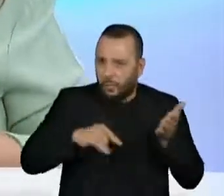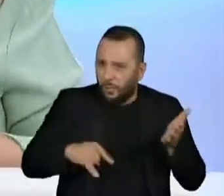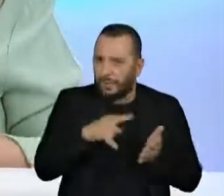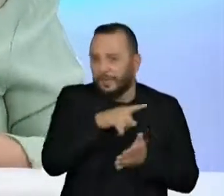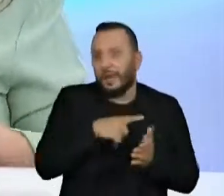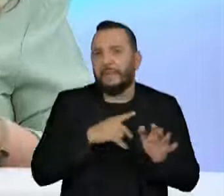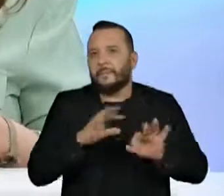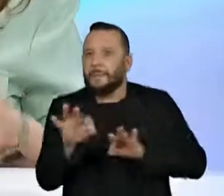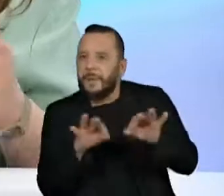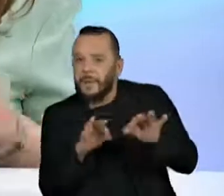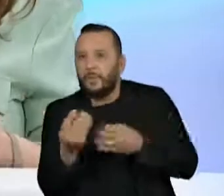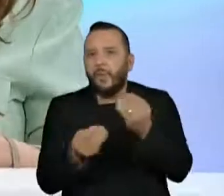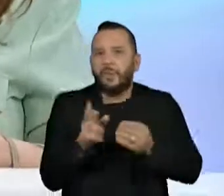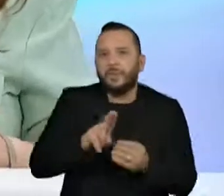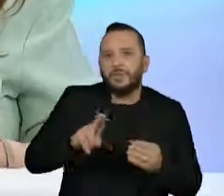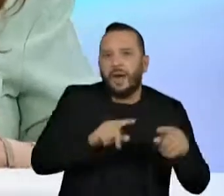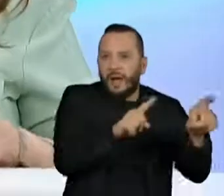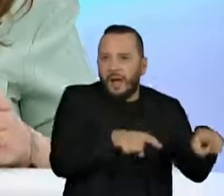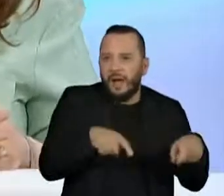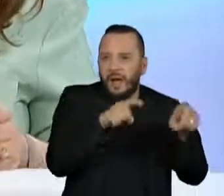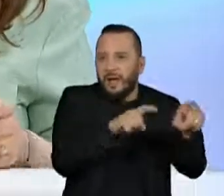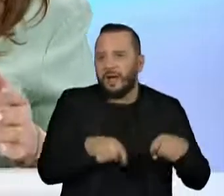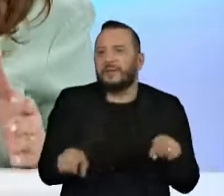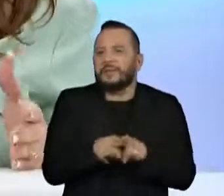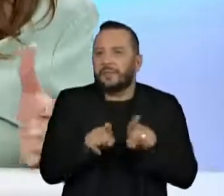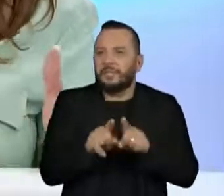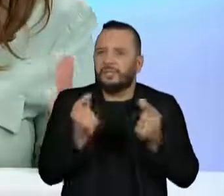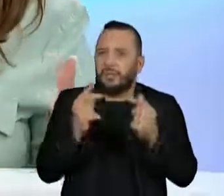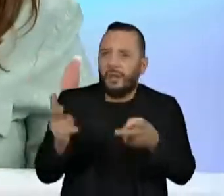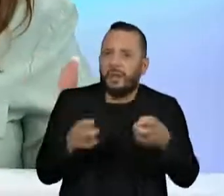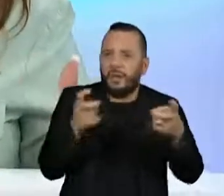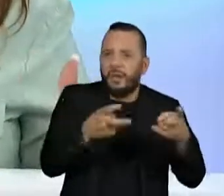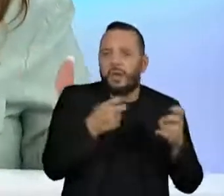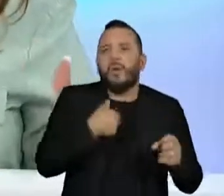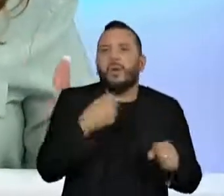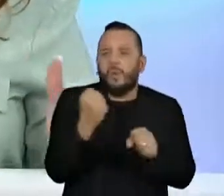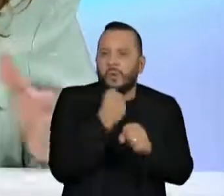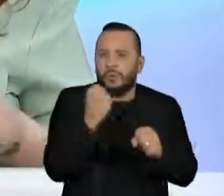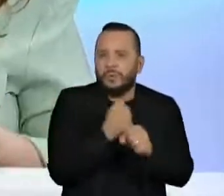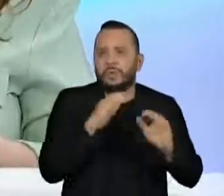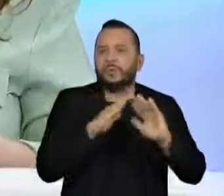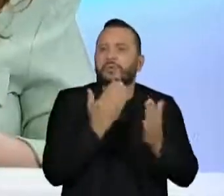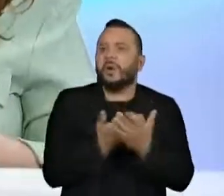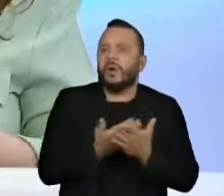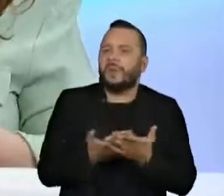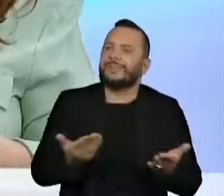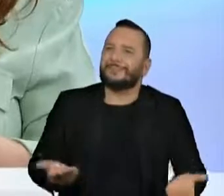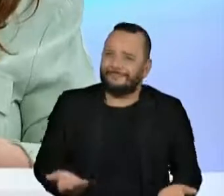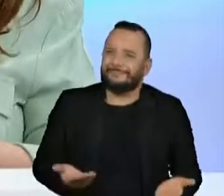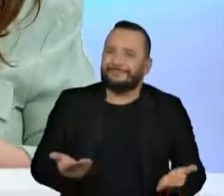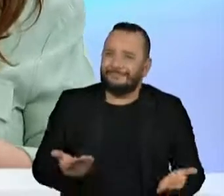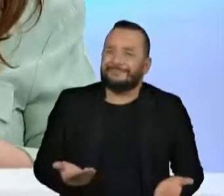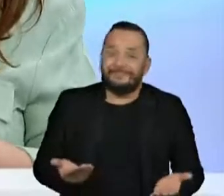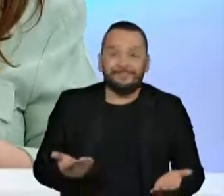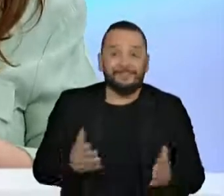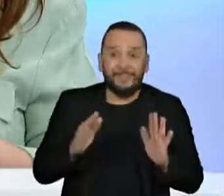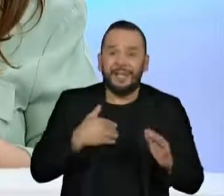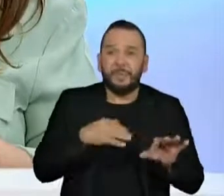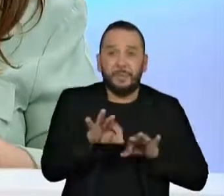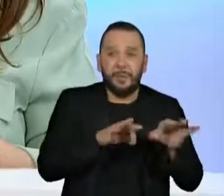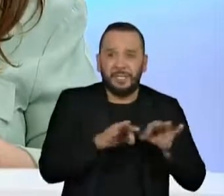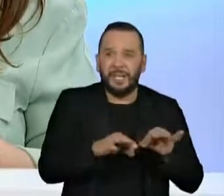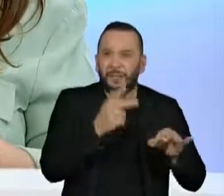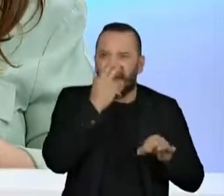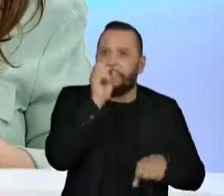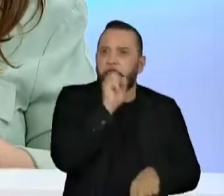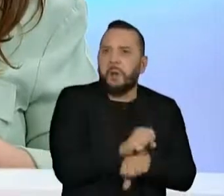planos de manejo e também obterem verbas para construir escola. O que a gente sabe é que isso está empacado, principalmente